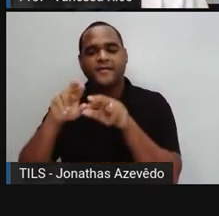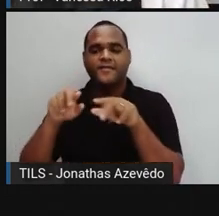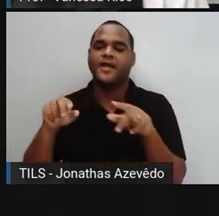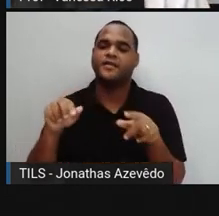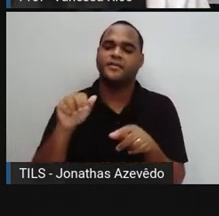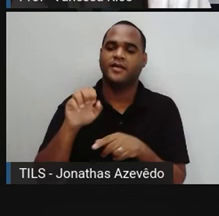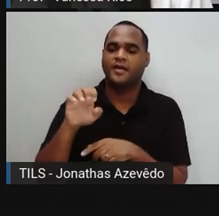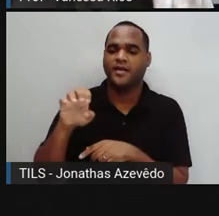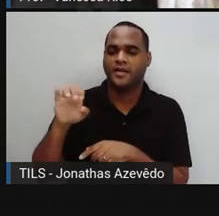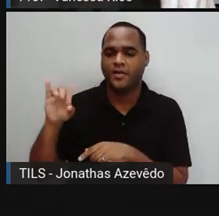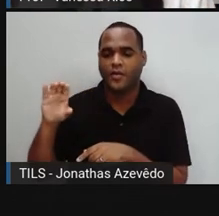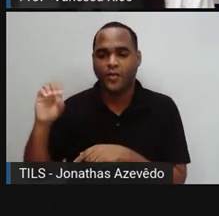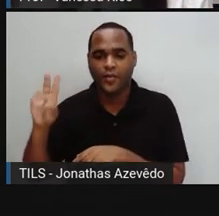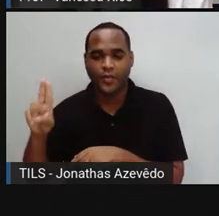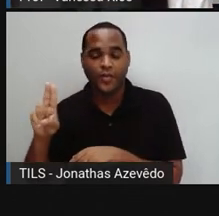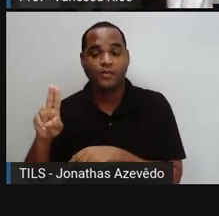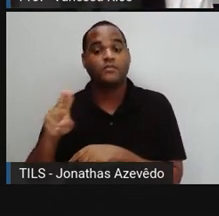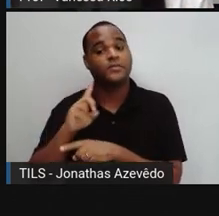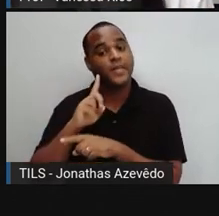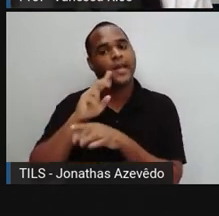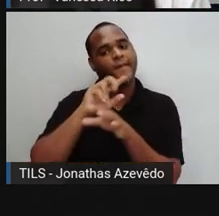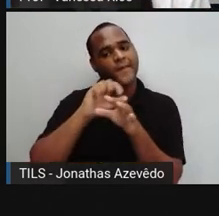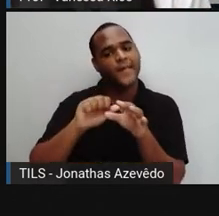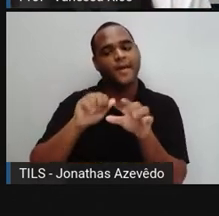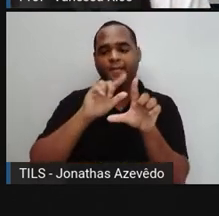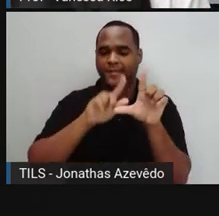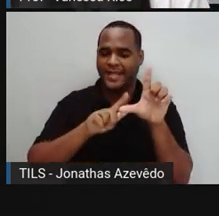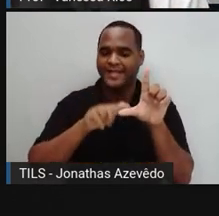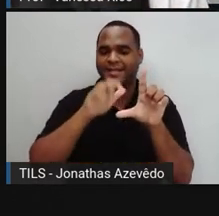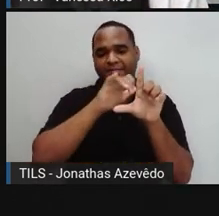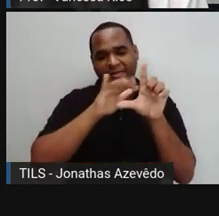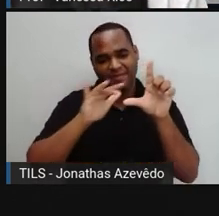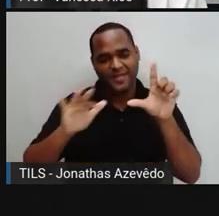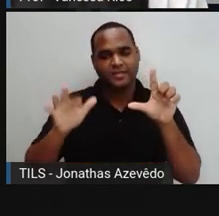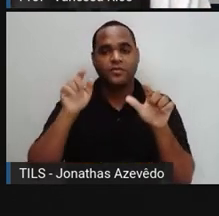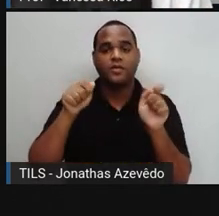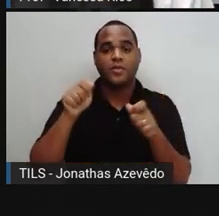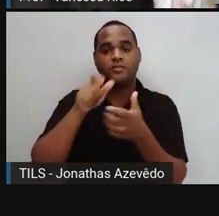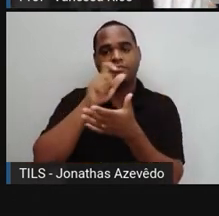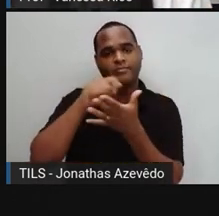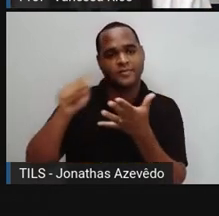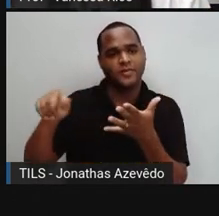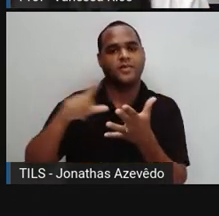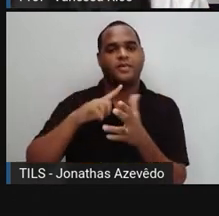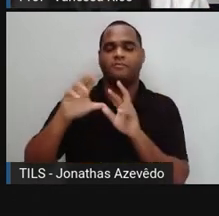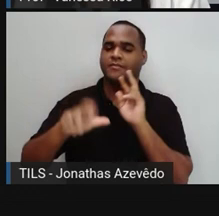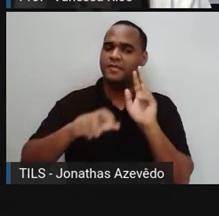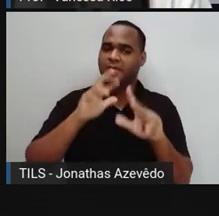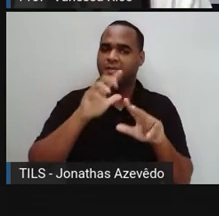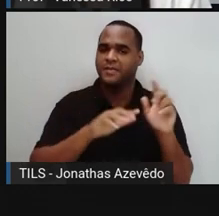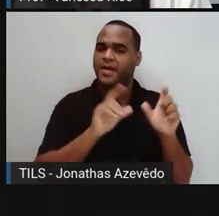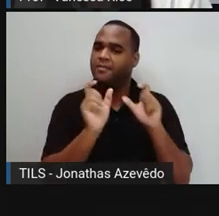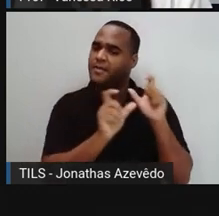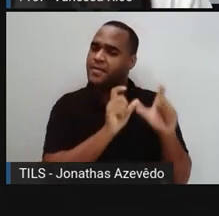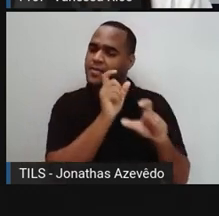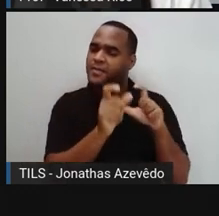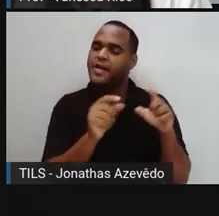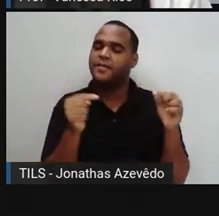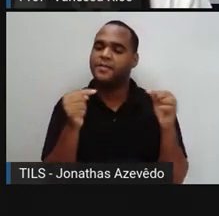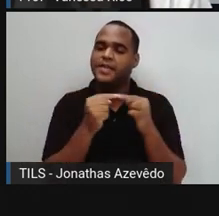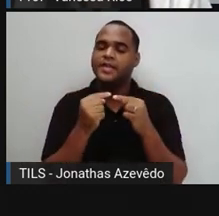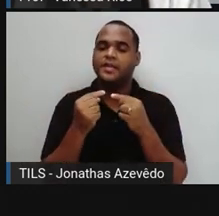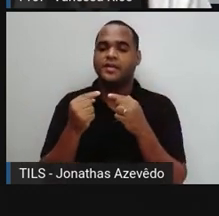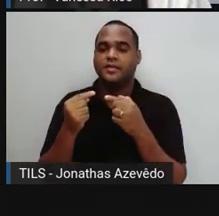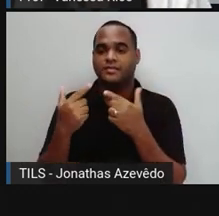vogais e chegarmos ao alfabeto que nós utilizamos para escrever as diversas palavras da nossa